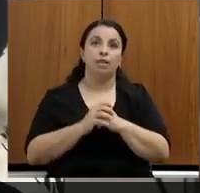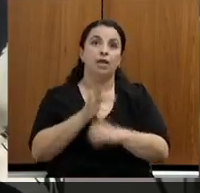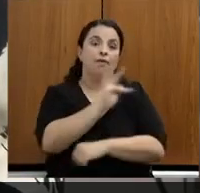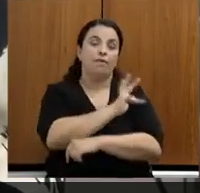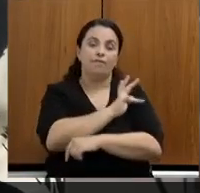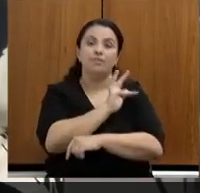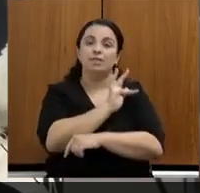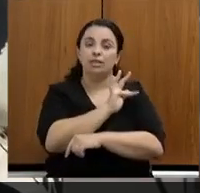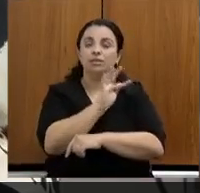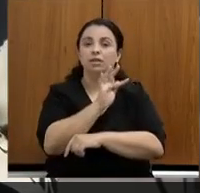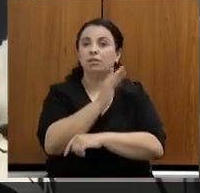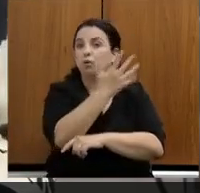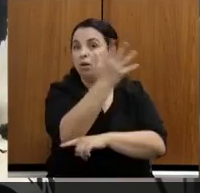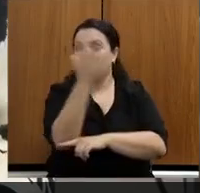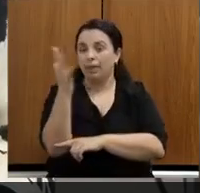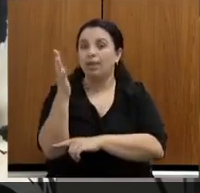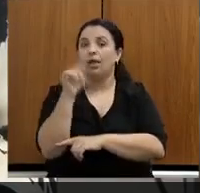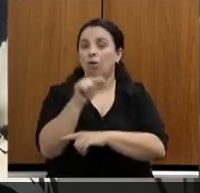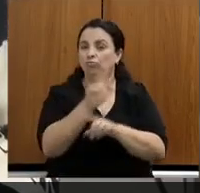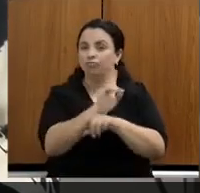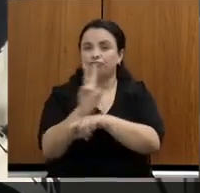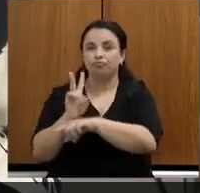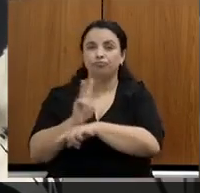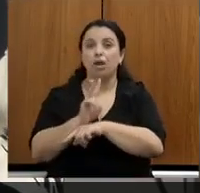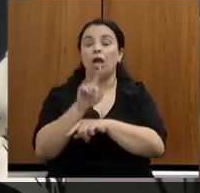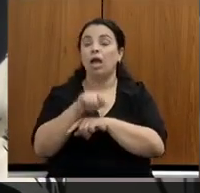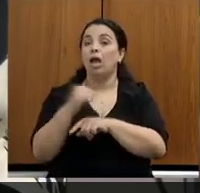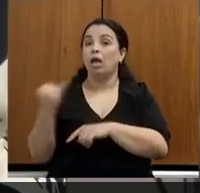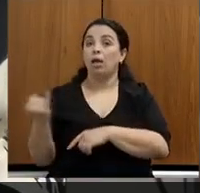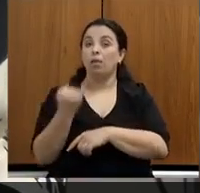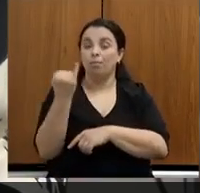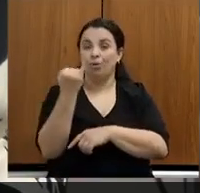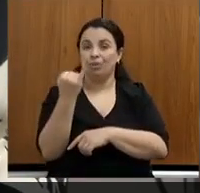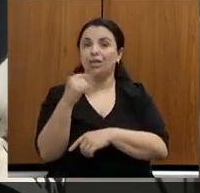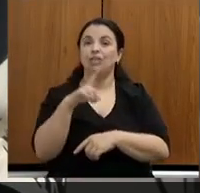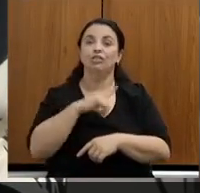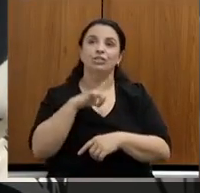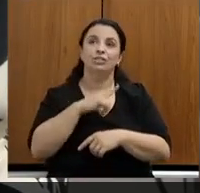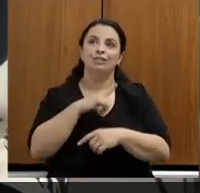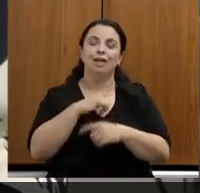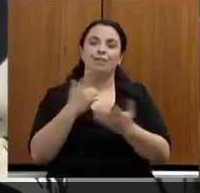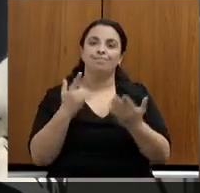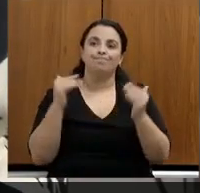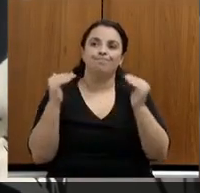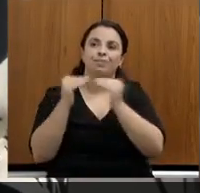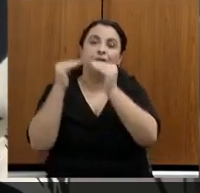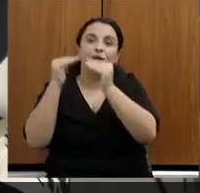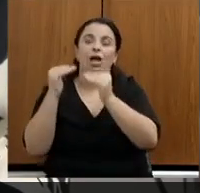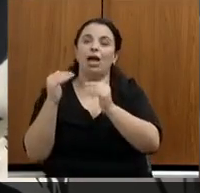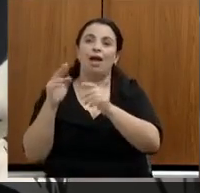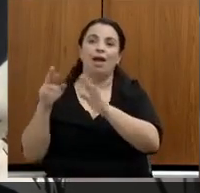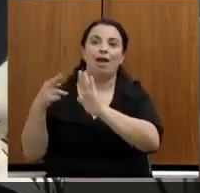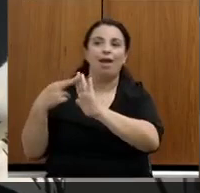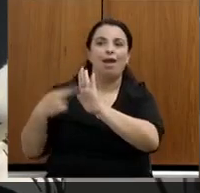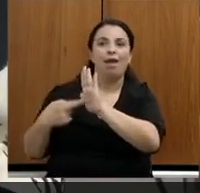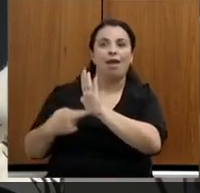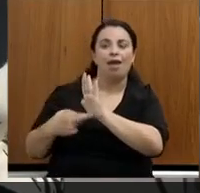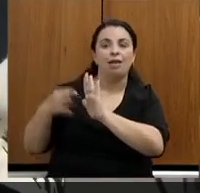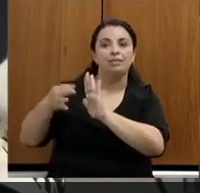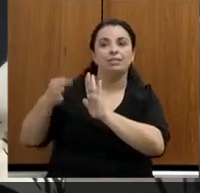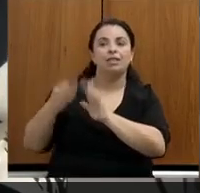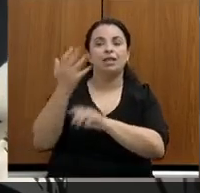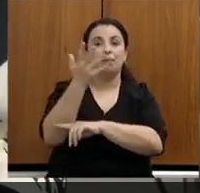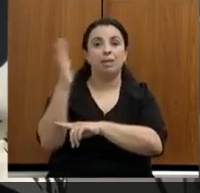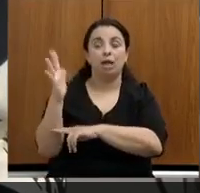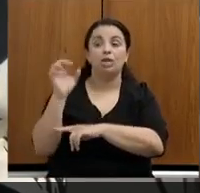Igualmente importante, falo sempre que a fiscalização tem o mesmo peso da regularização ambiental, porque aquele que se regulariza,